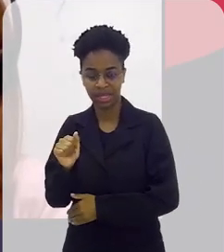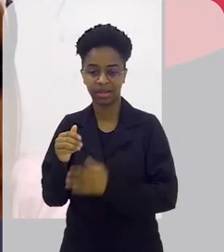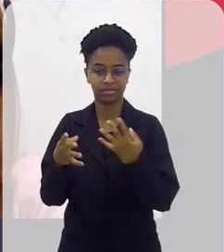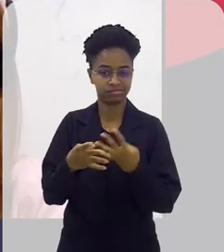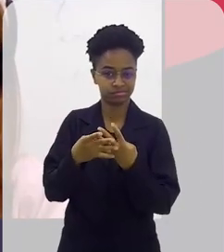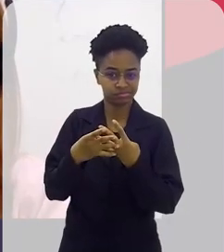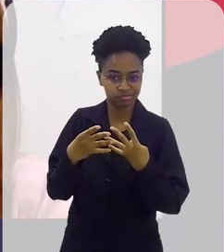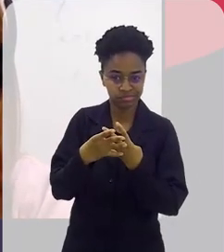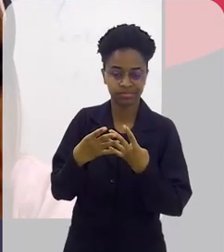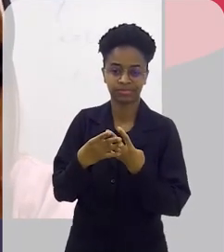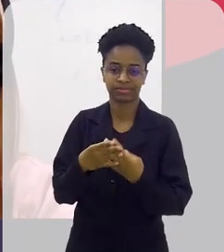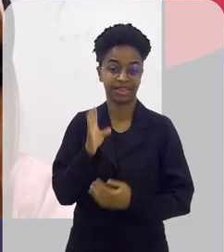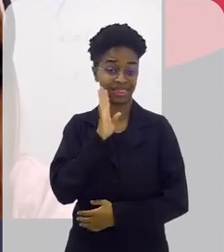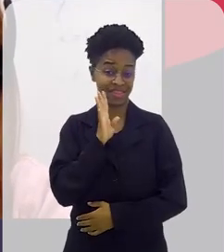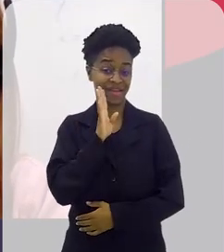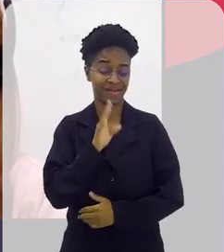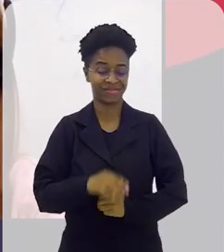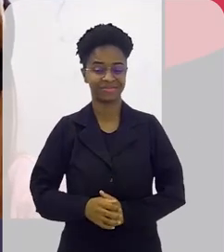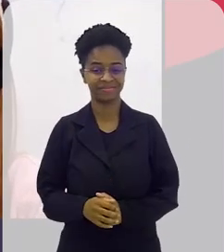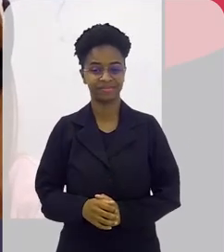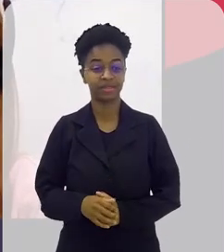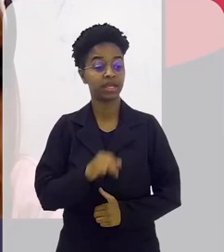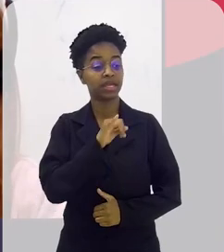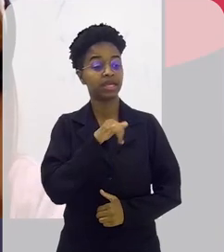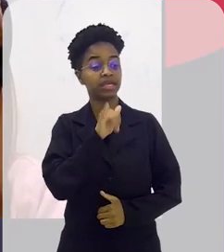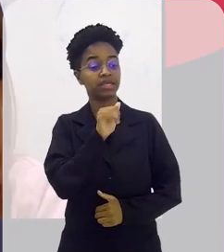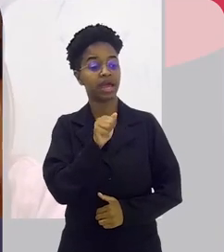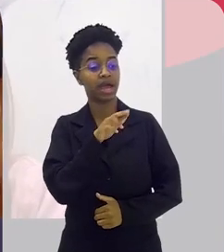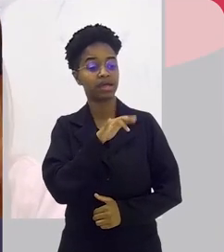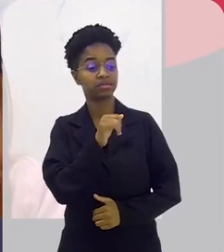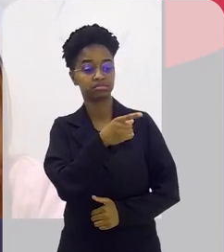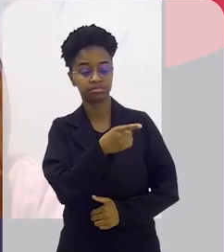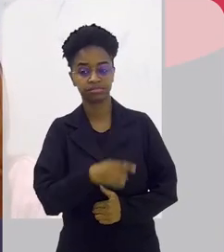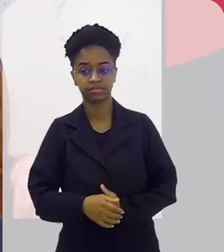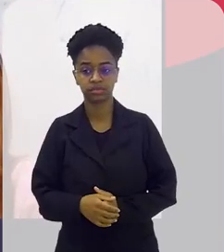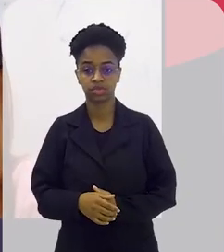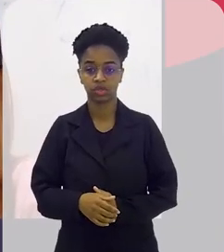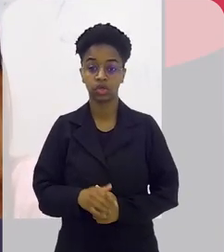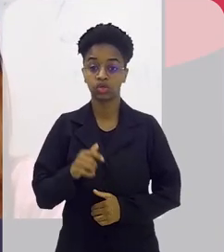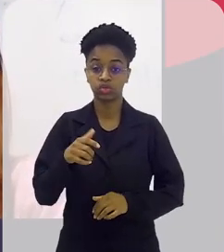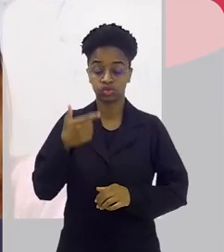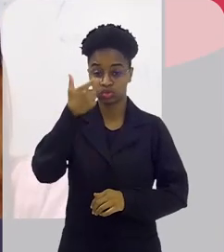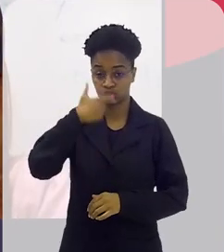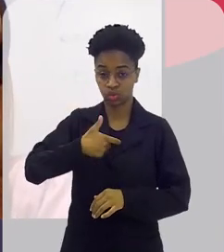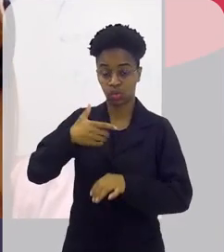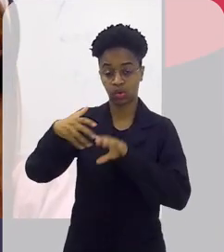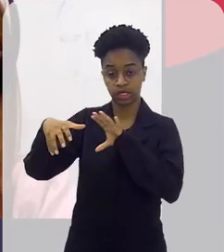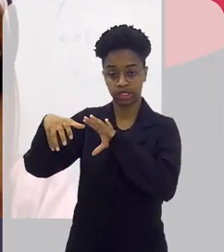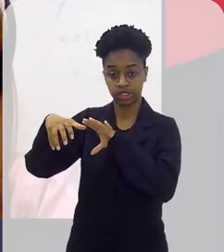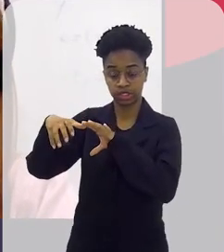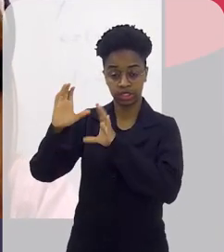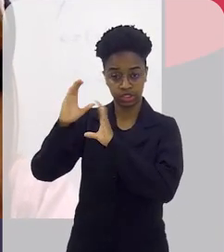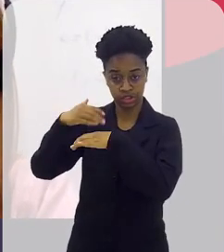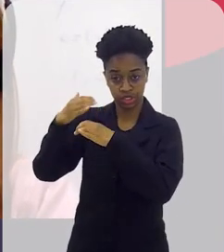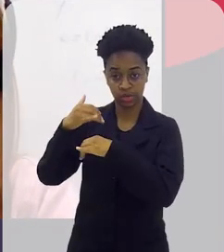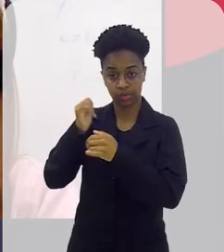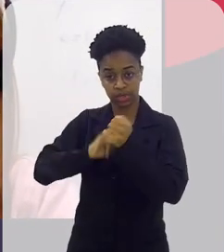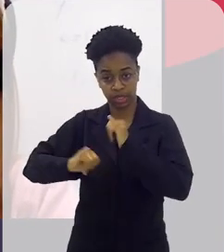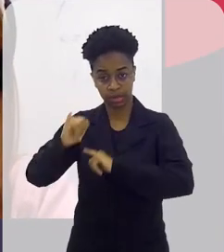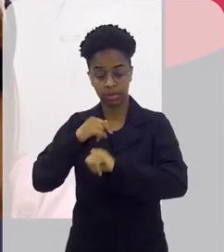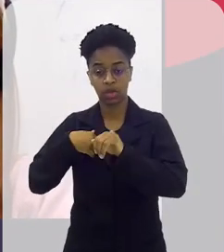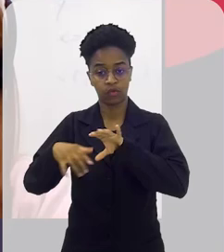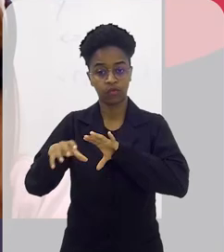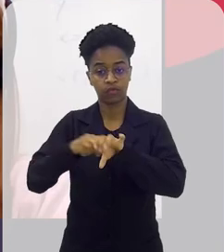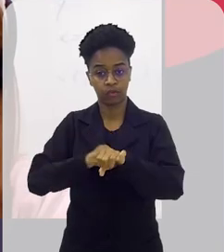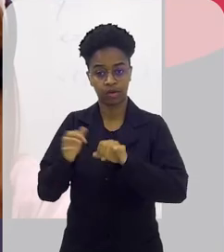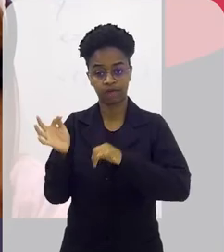parte de teste de fibras. Muito bacana. E Yari? Eu sou engenheiro químico de formação. Eu me